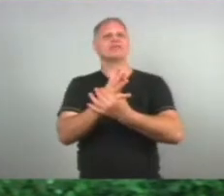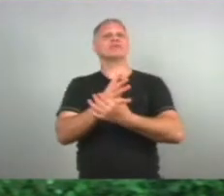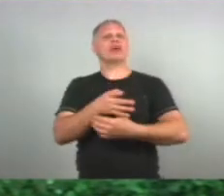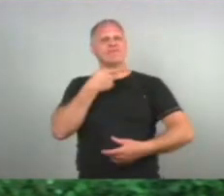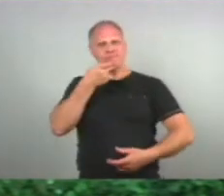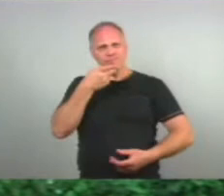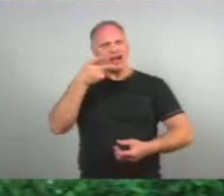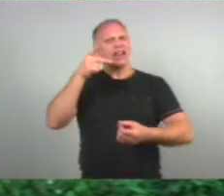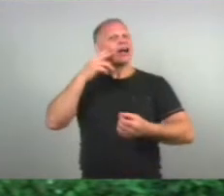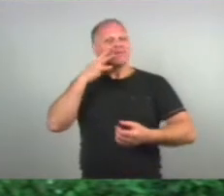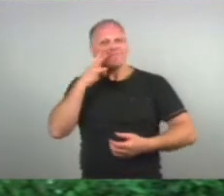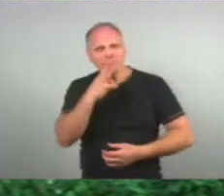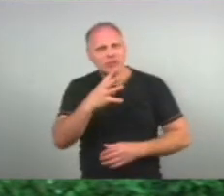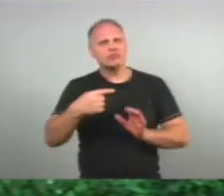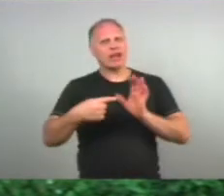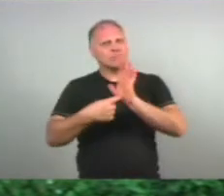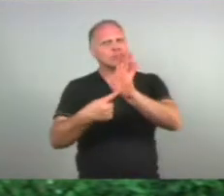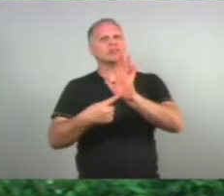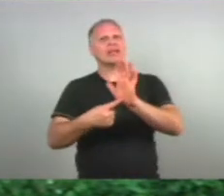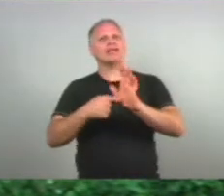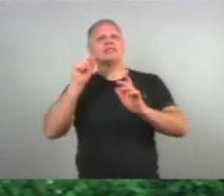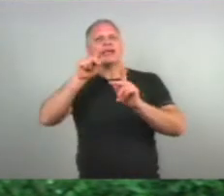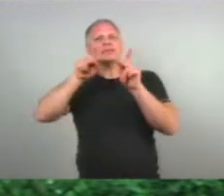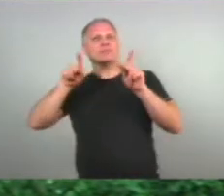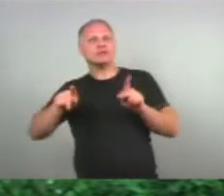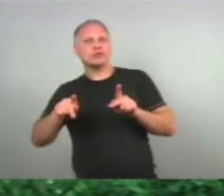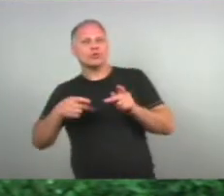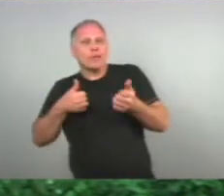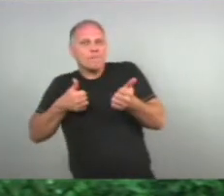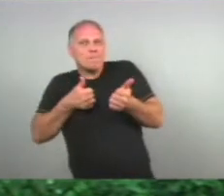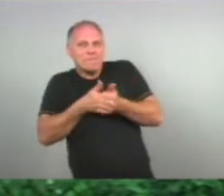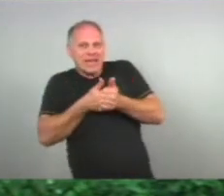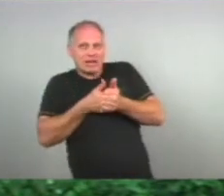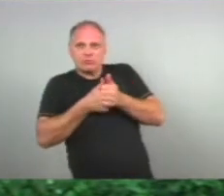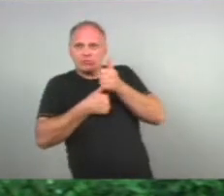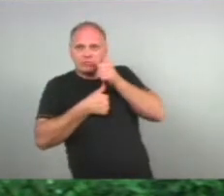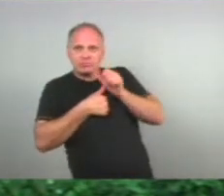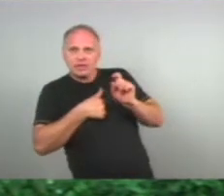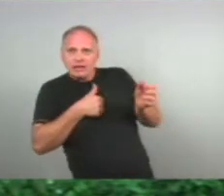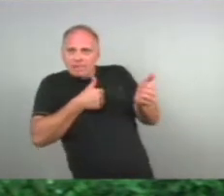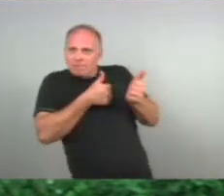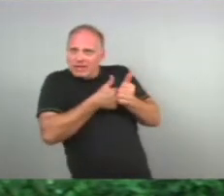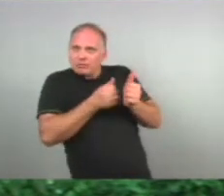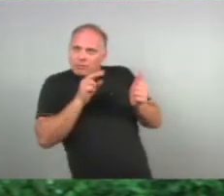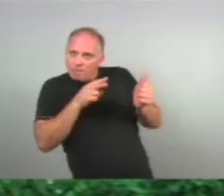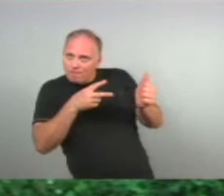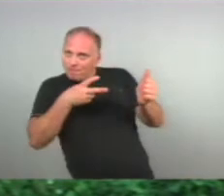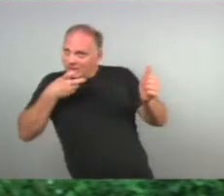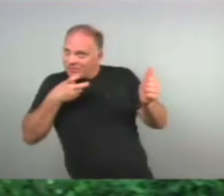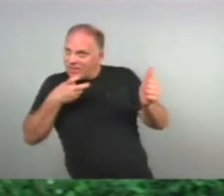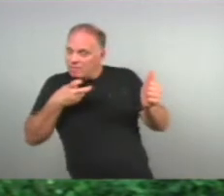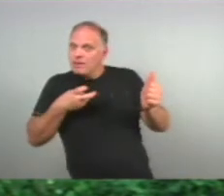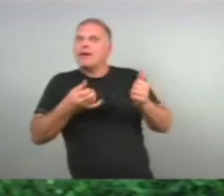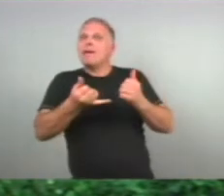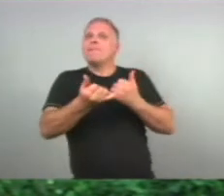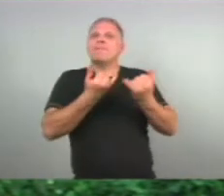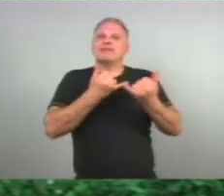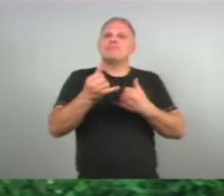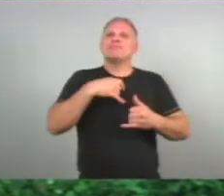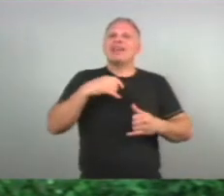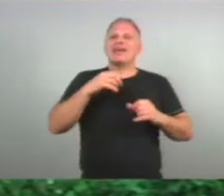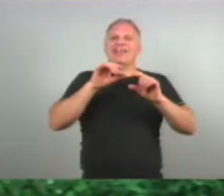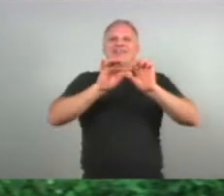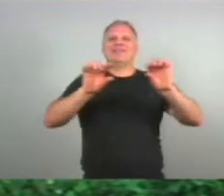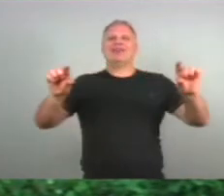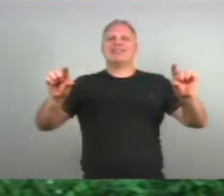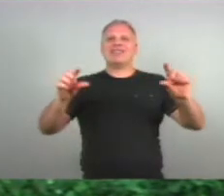E que as pessoas Que estão ao redor Dessas mulheres Como diz ali Em briga de mulher Não se